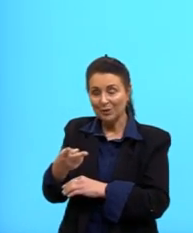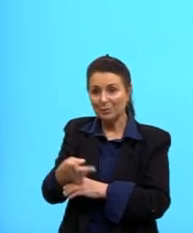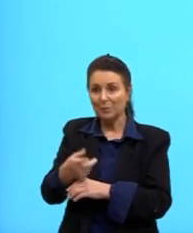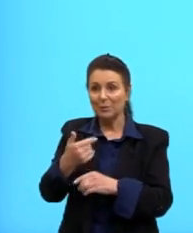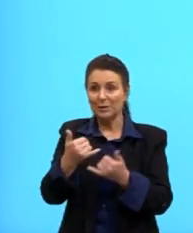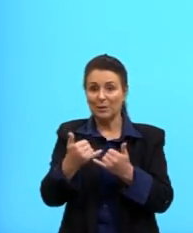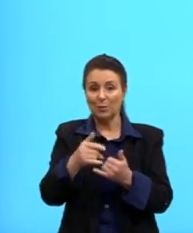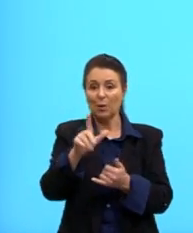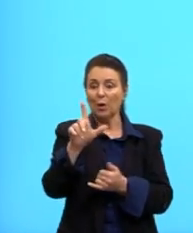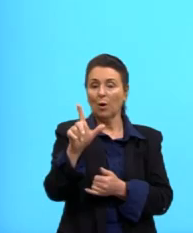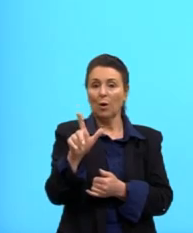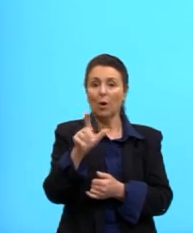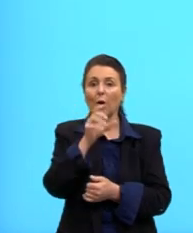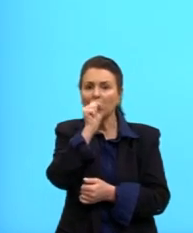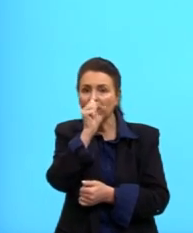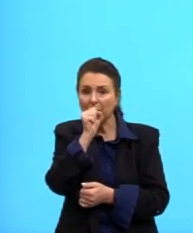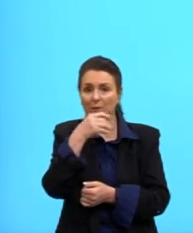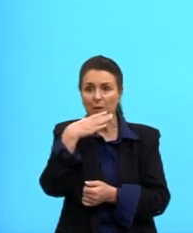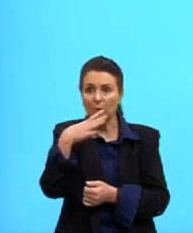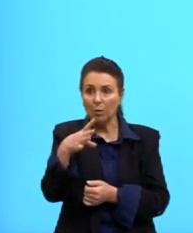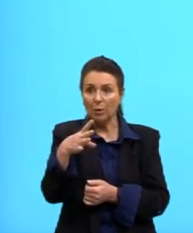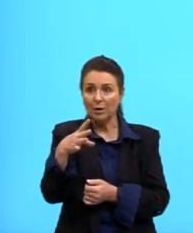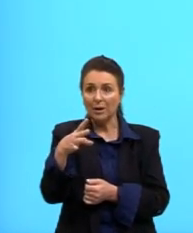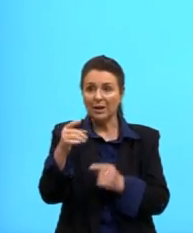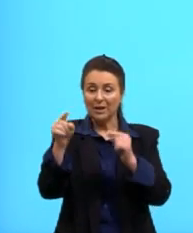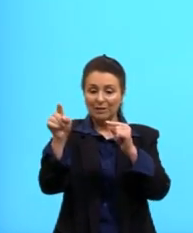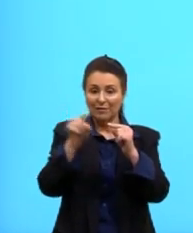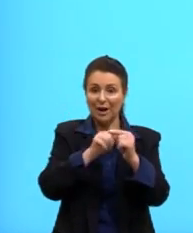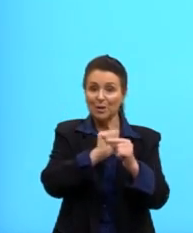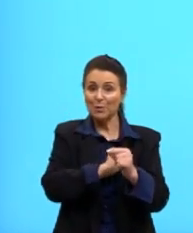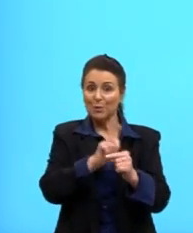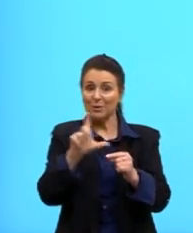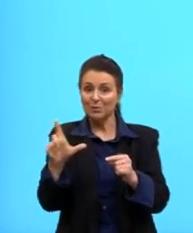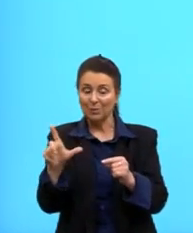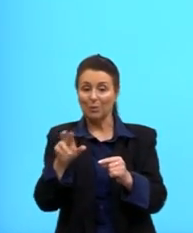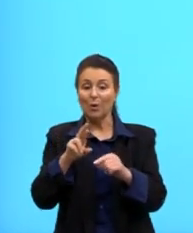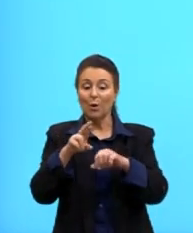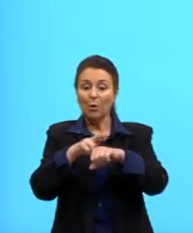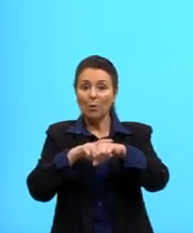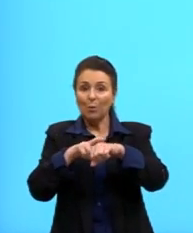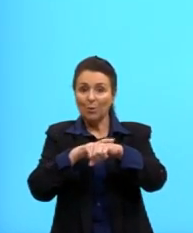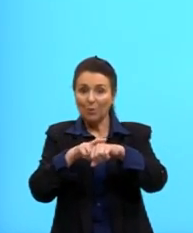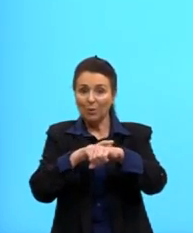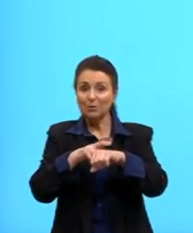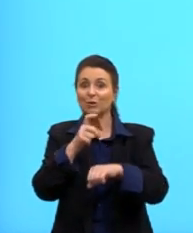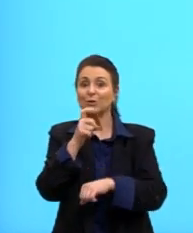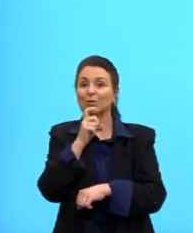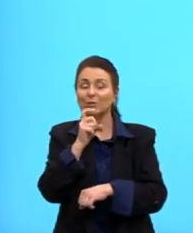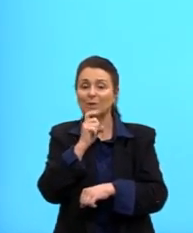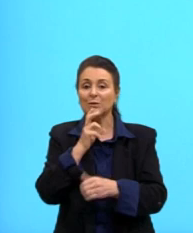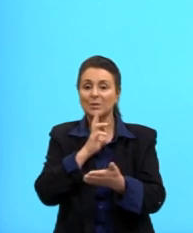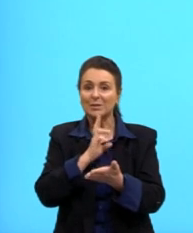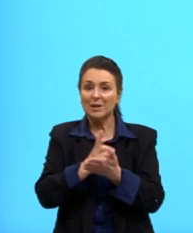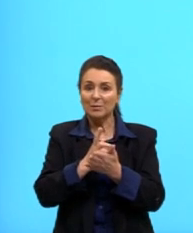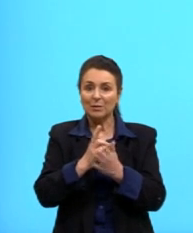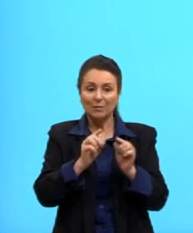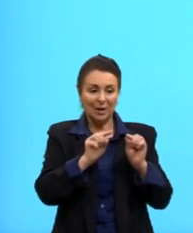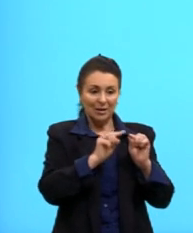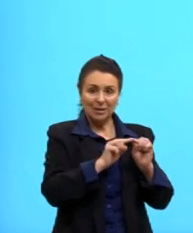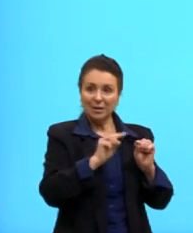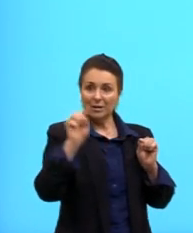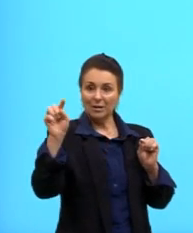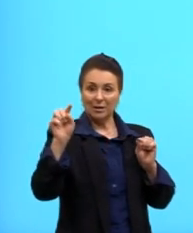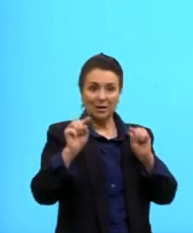aqui, eu vou e projeto aqui nesse azul. O roxinho aqui, eu vou e projeto nesse verde. Eu sempre vou na cor oposta